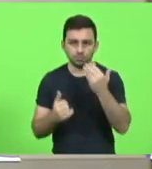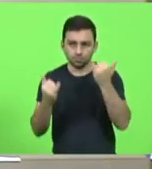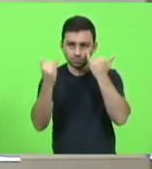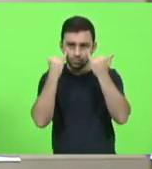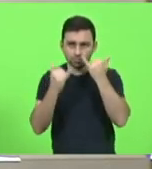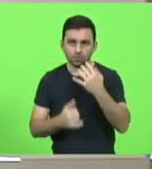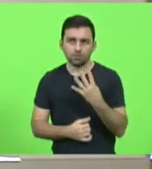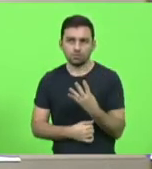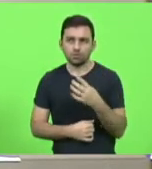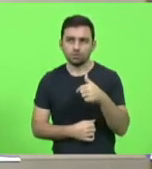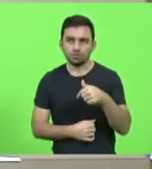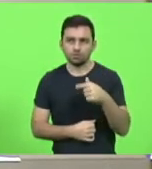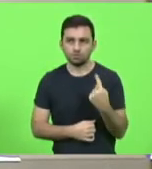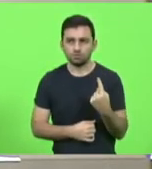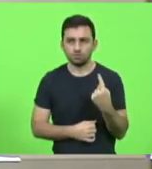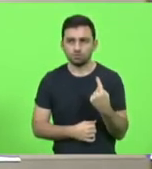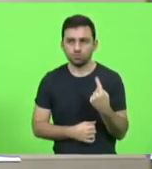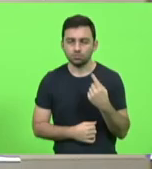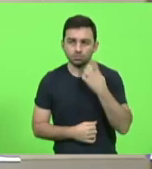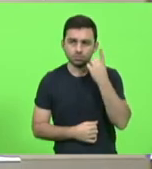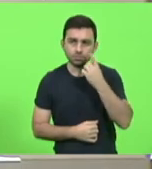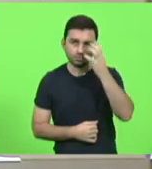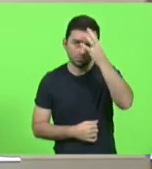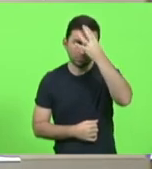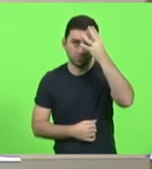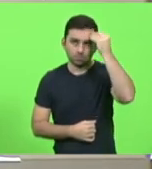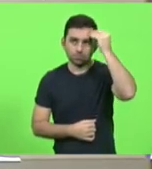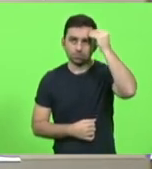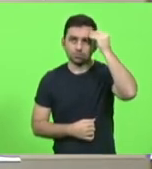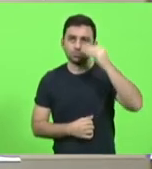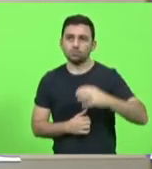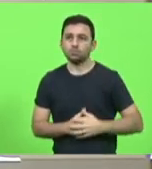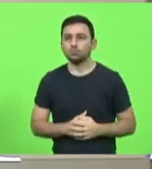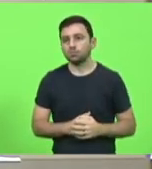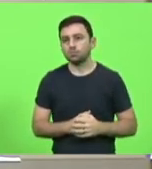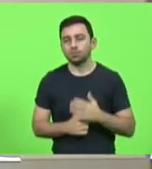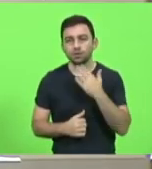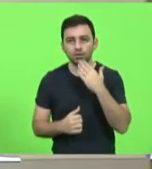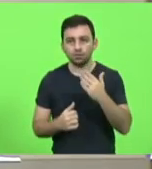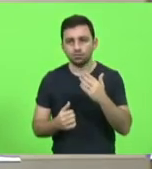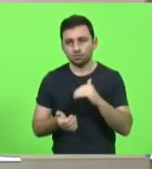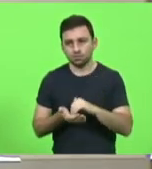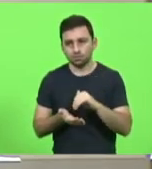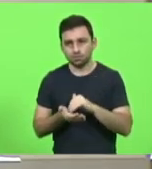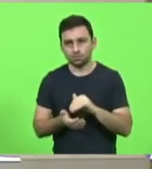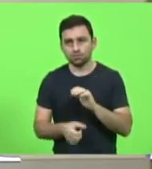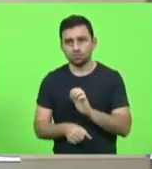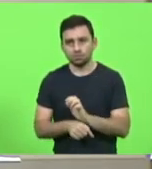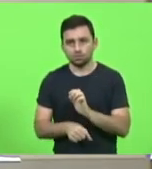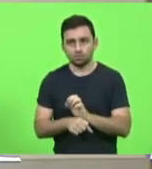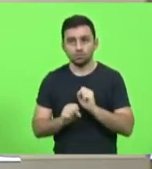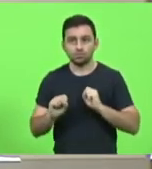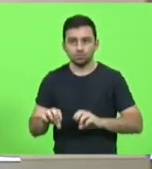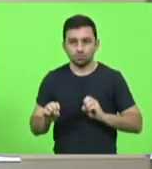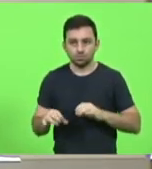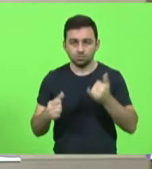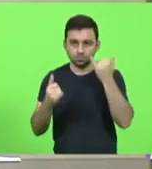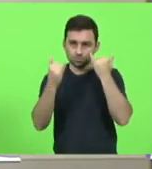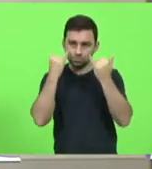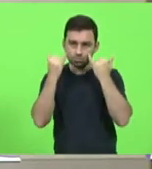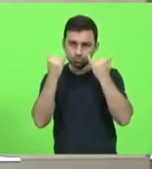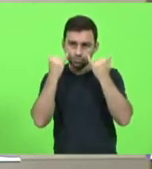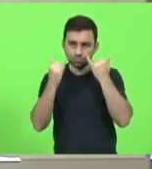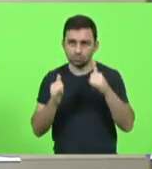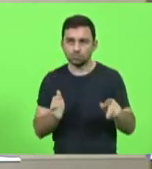471, deputada Lucene Carminati, solicita ao secretário do Estado da Educação informações acerca